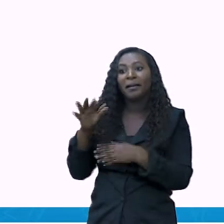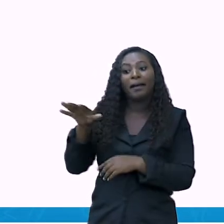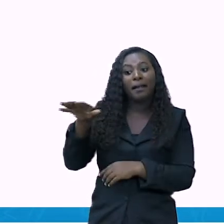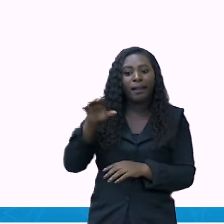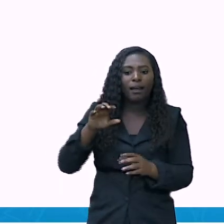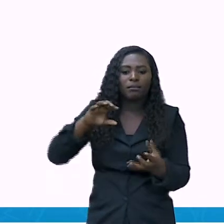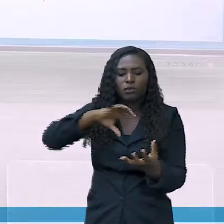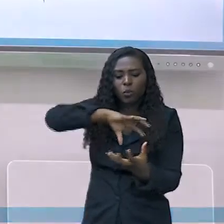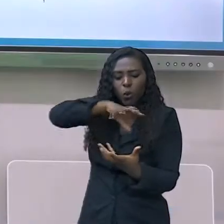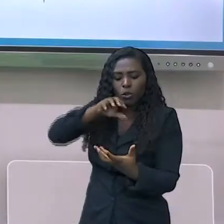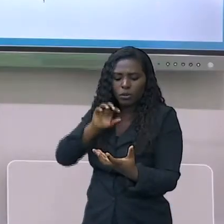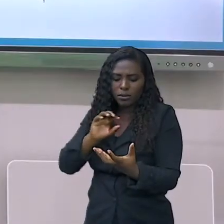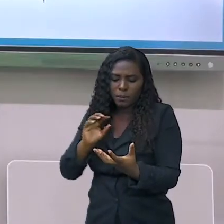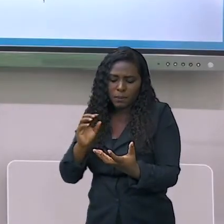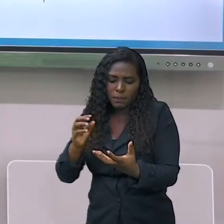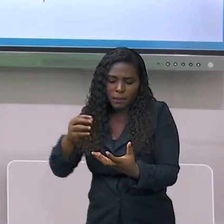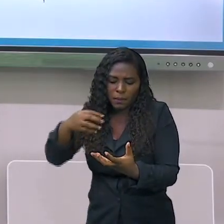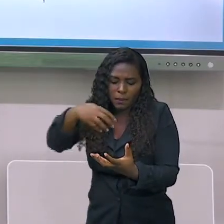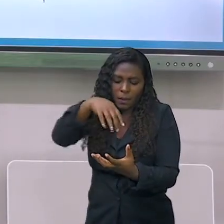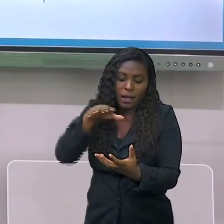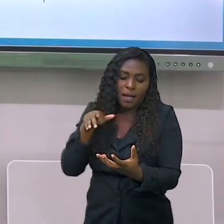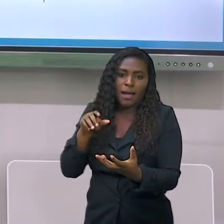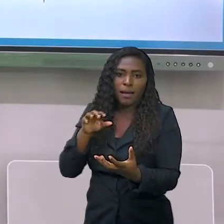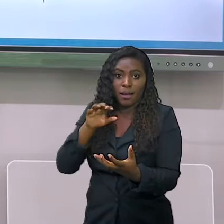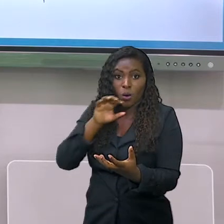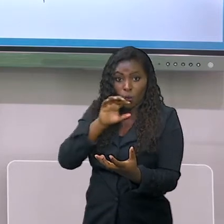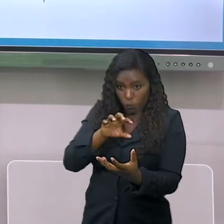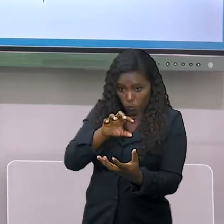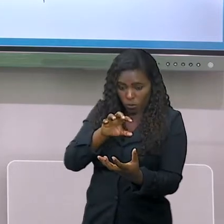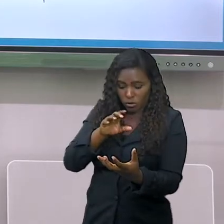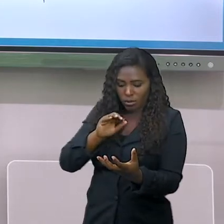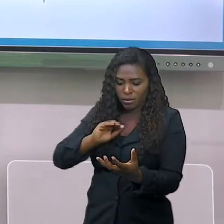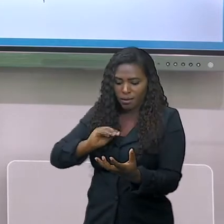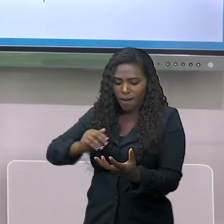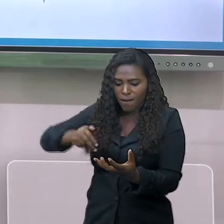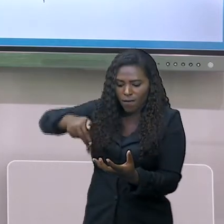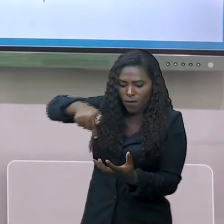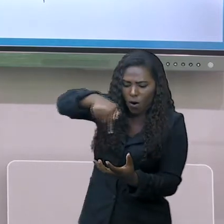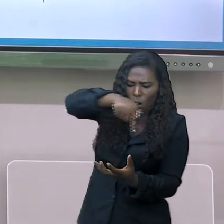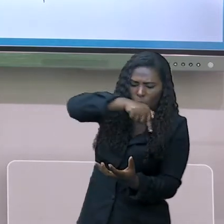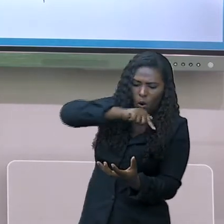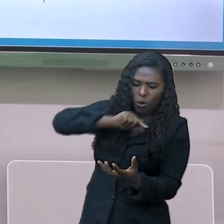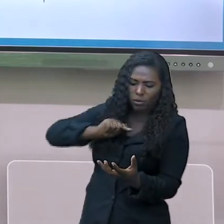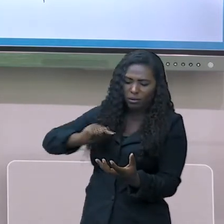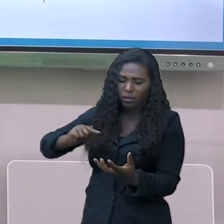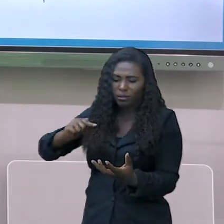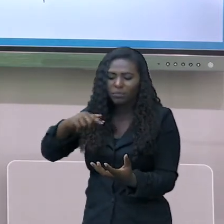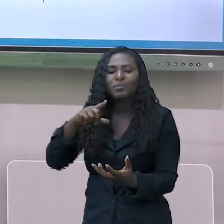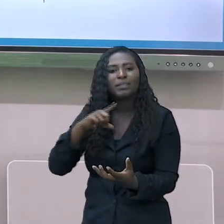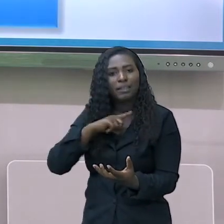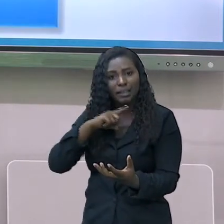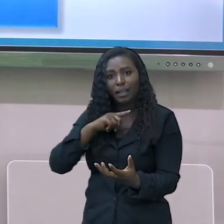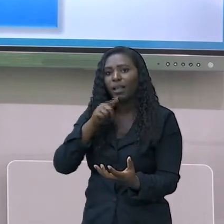E os contrastes do continente asiático? Vamos falar sobre eles.